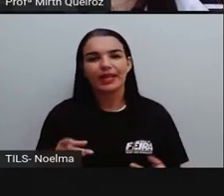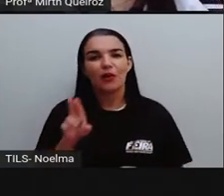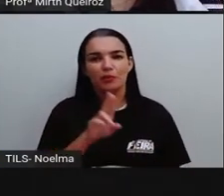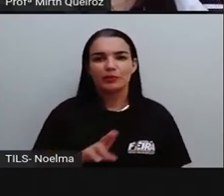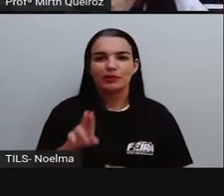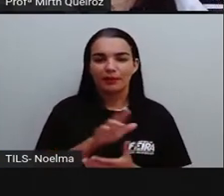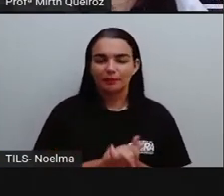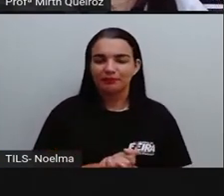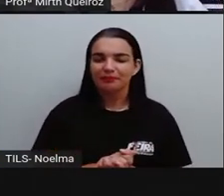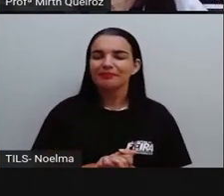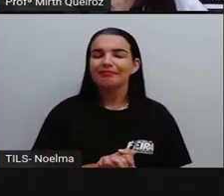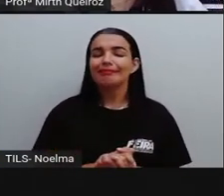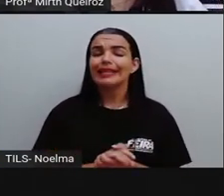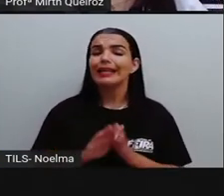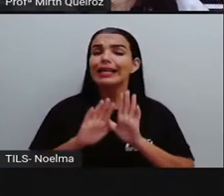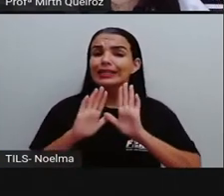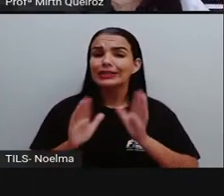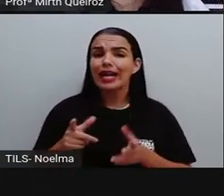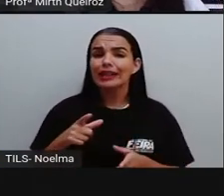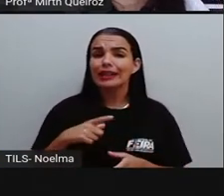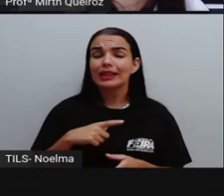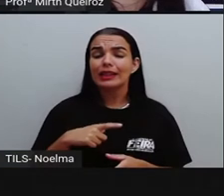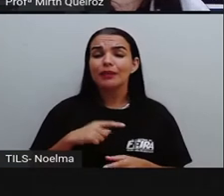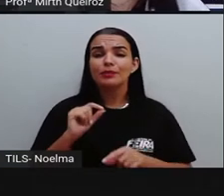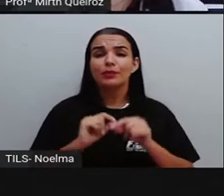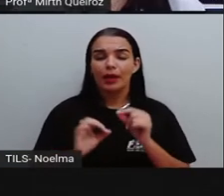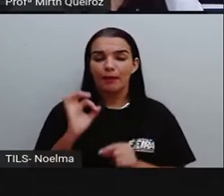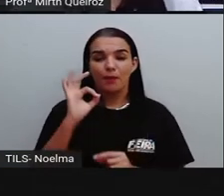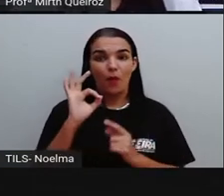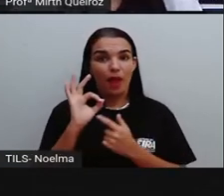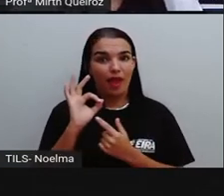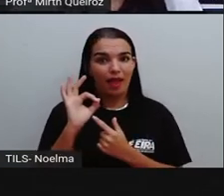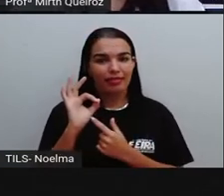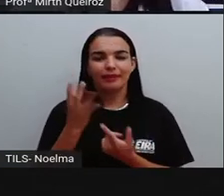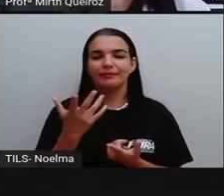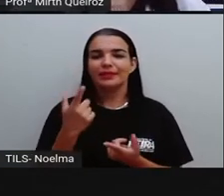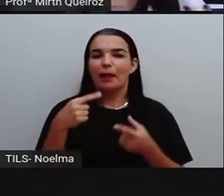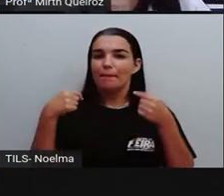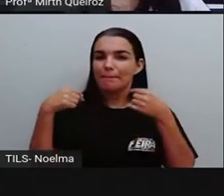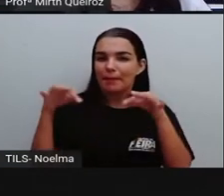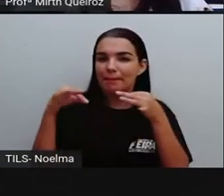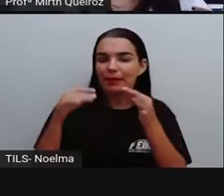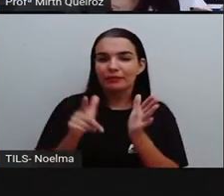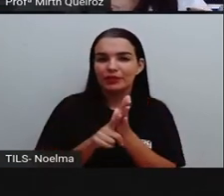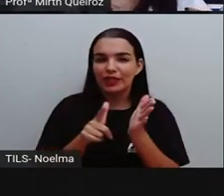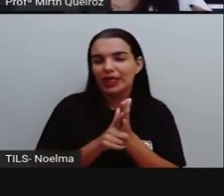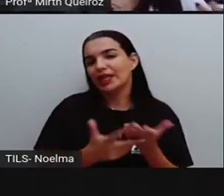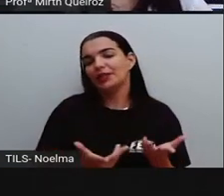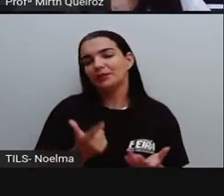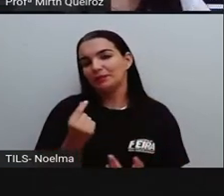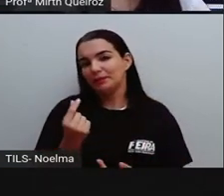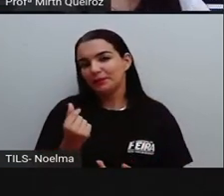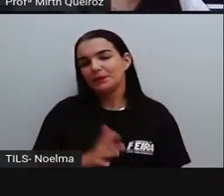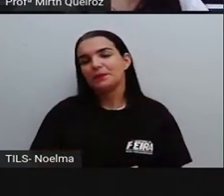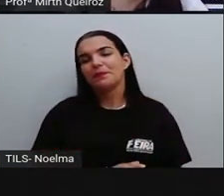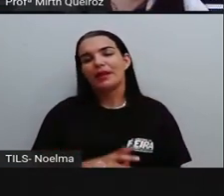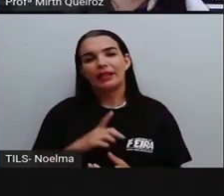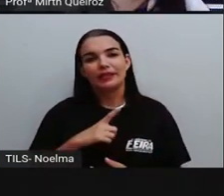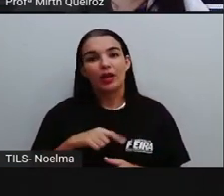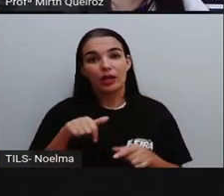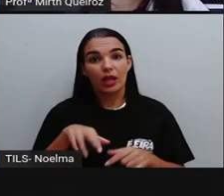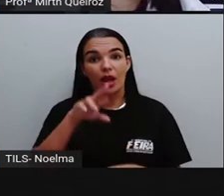oficial, né? Que nós temos aí a moeda, nós temos a cédula, que o nosso é o real, né?